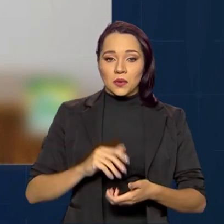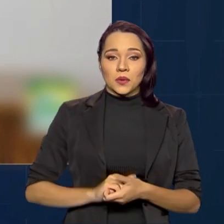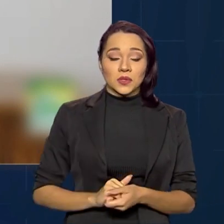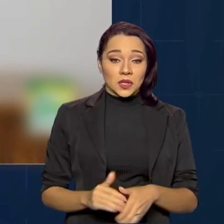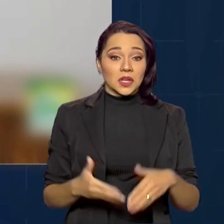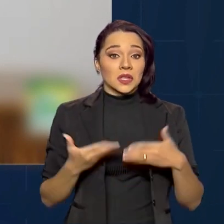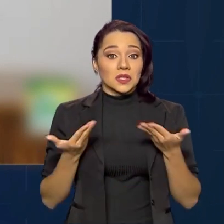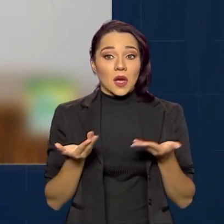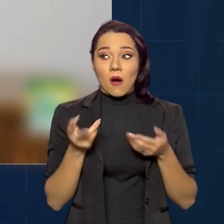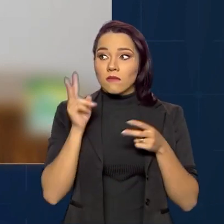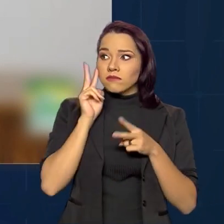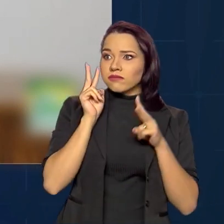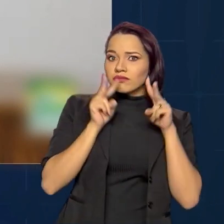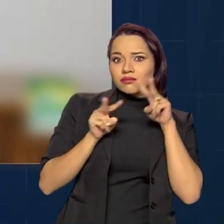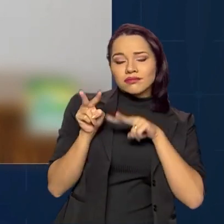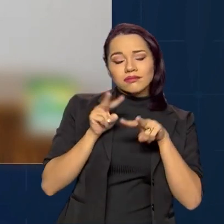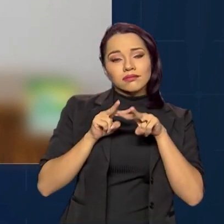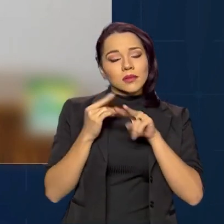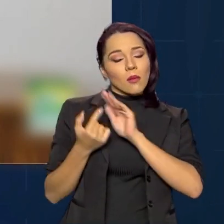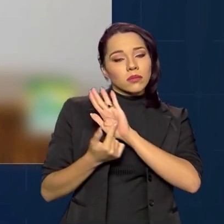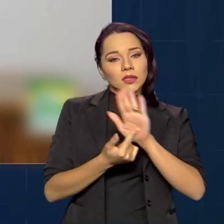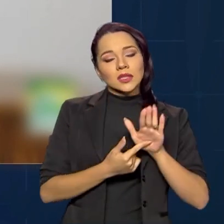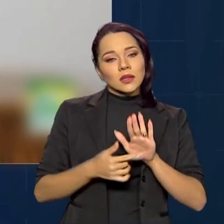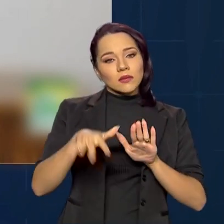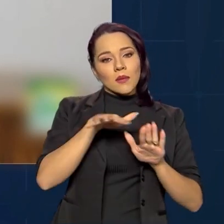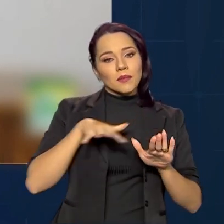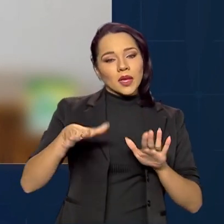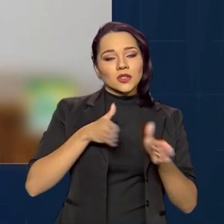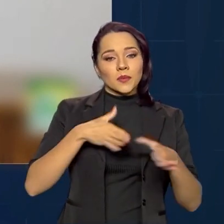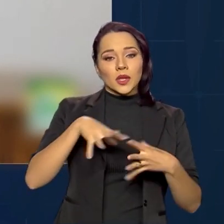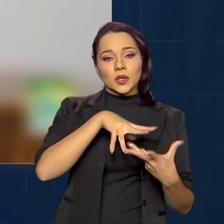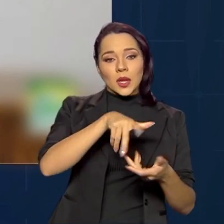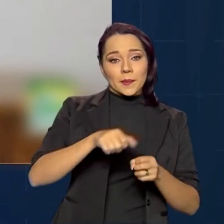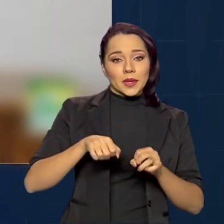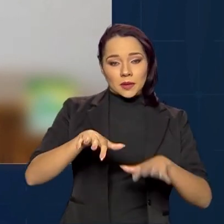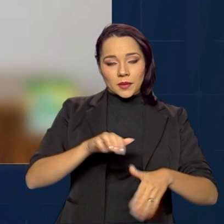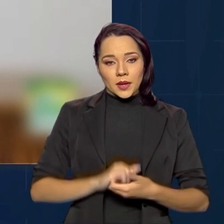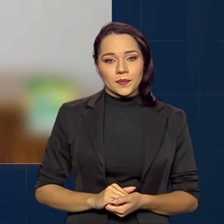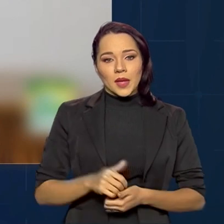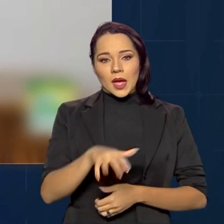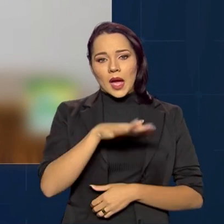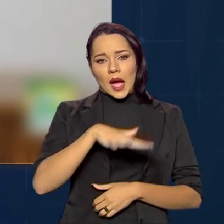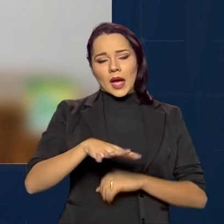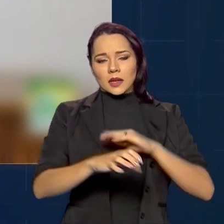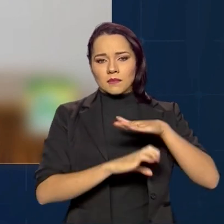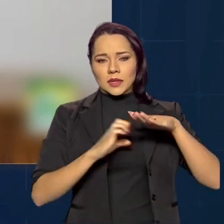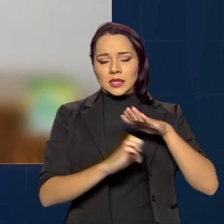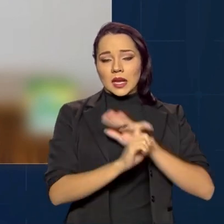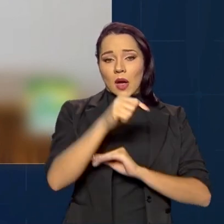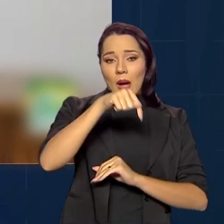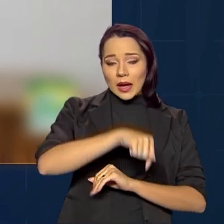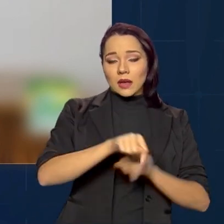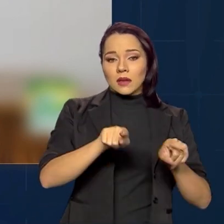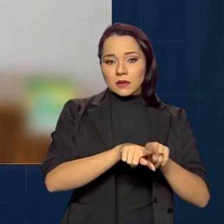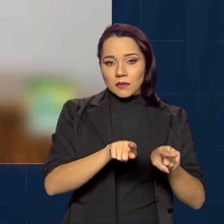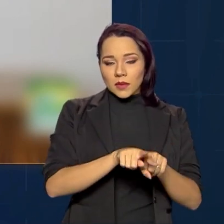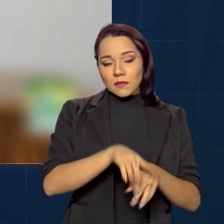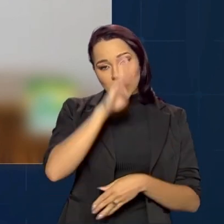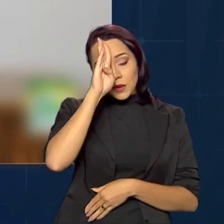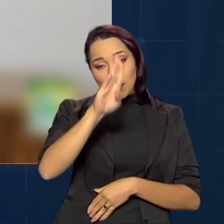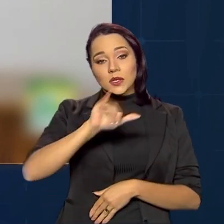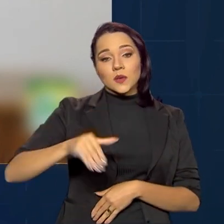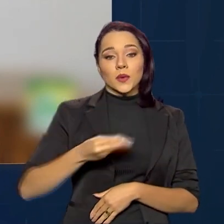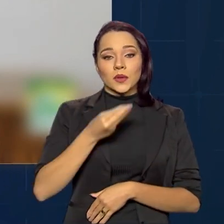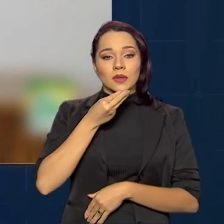visível e tão demonstrada no ambiente da pandemia. O setor empresarial aqui instalado e, principalmente, as